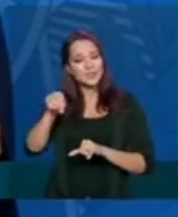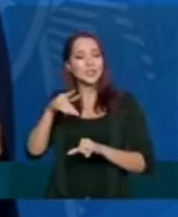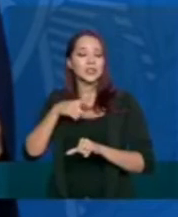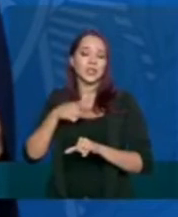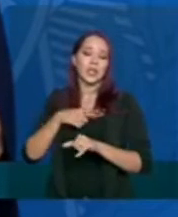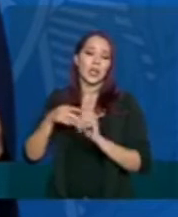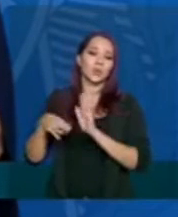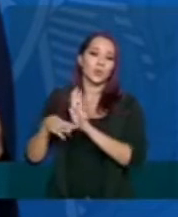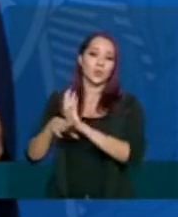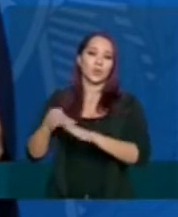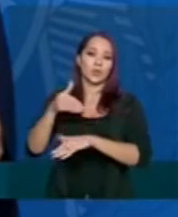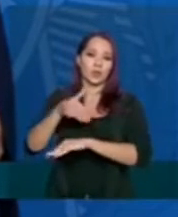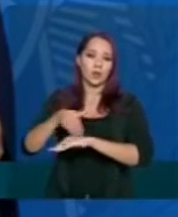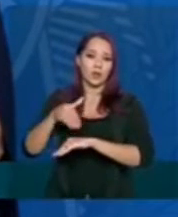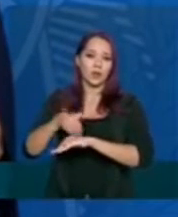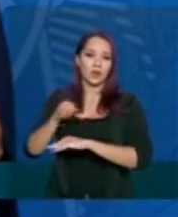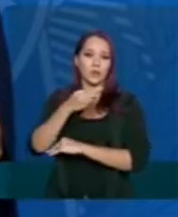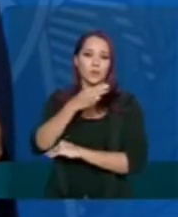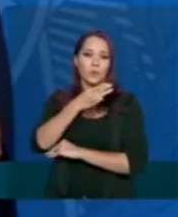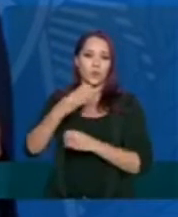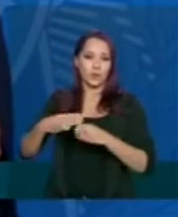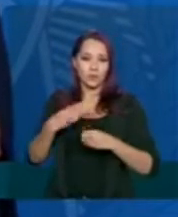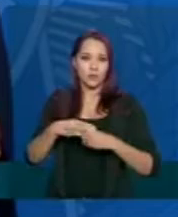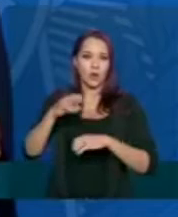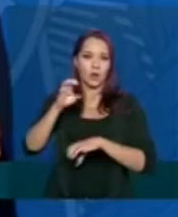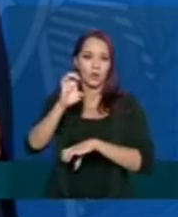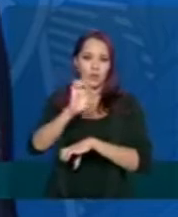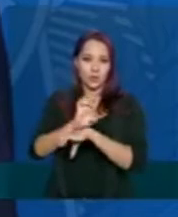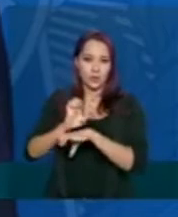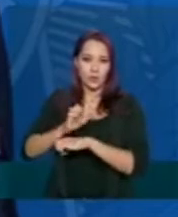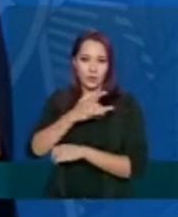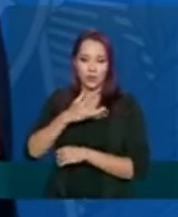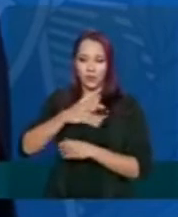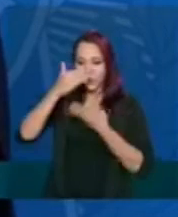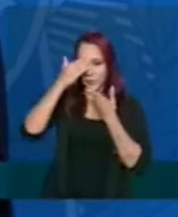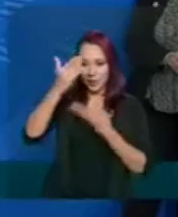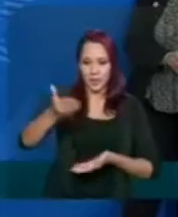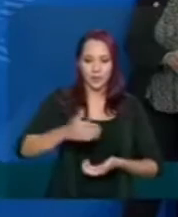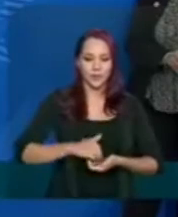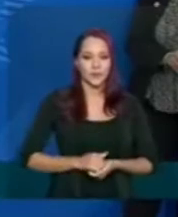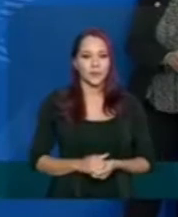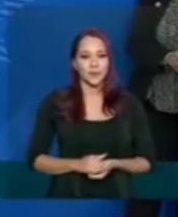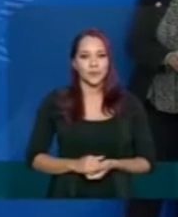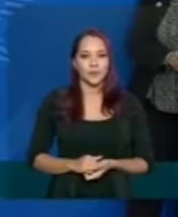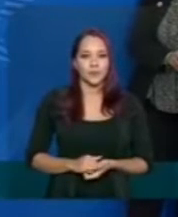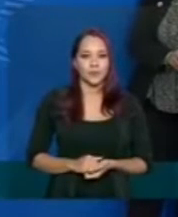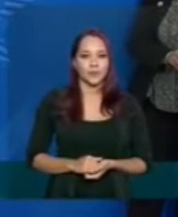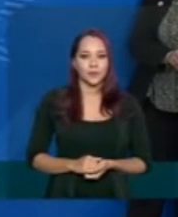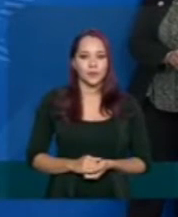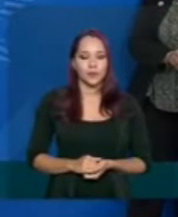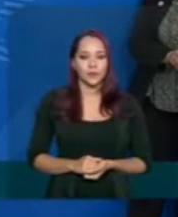com a participação das secretarias municipais e estaduais de saúde obrigado secretário